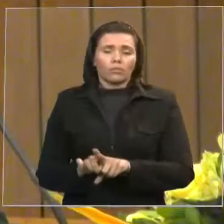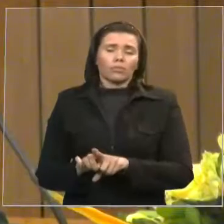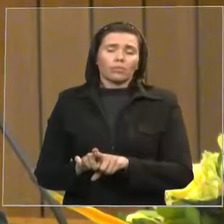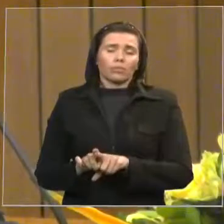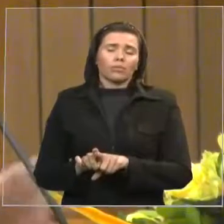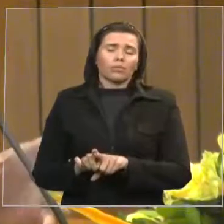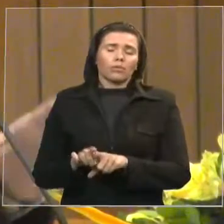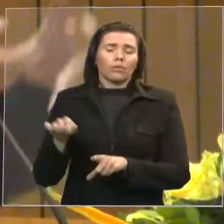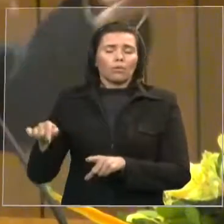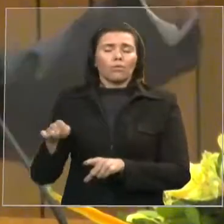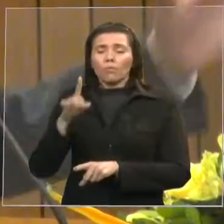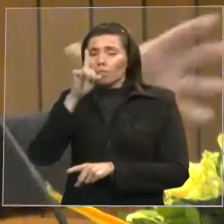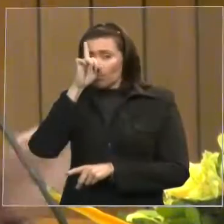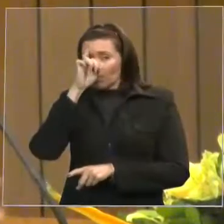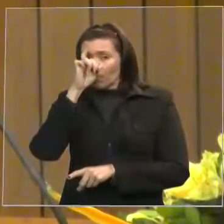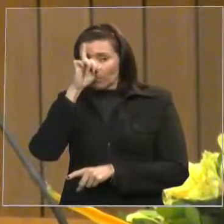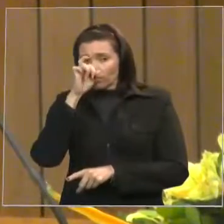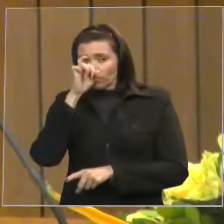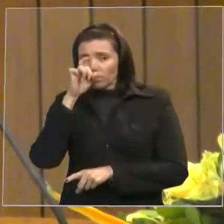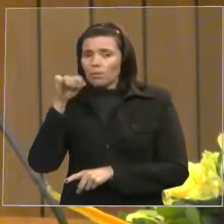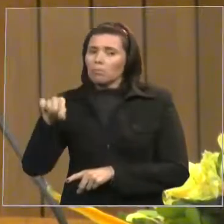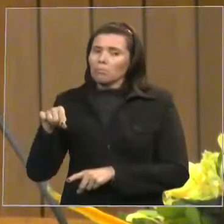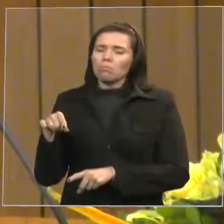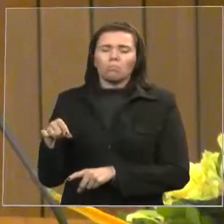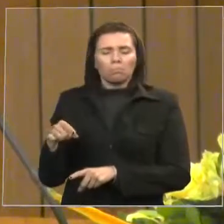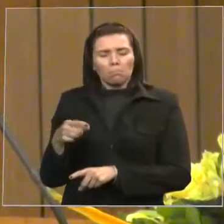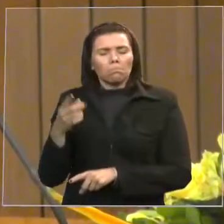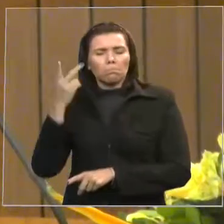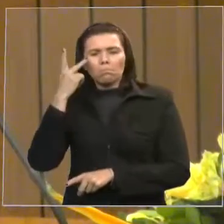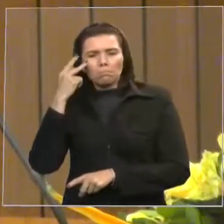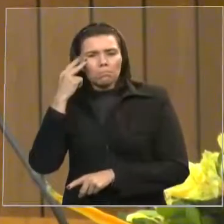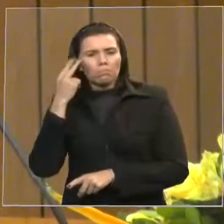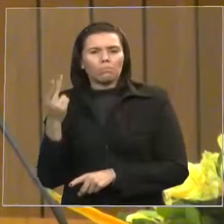ou seja, tem vistoriado várias obras